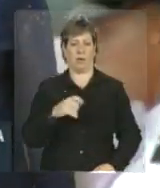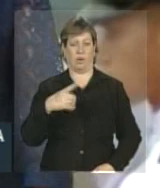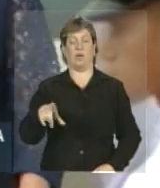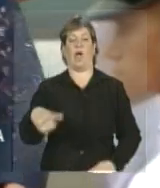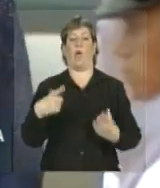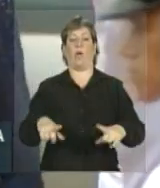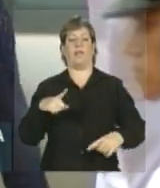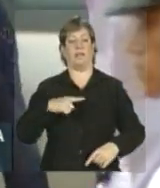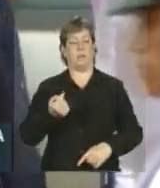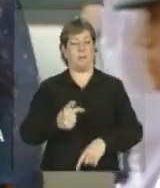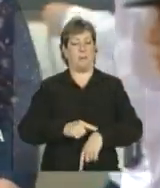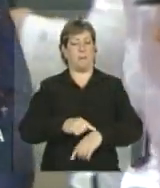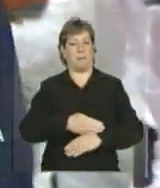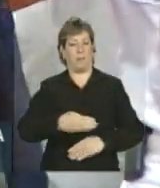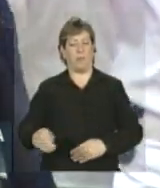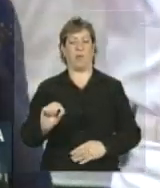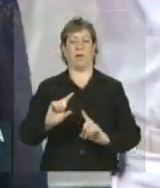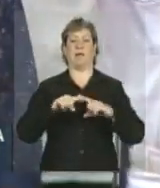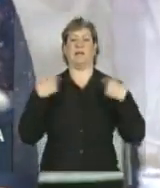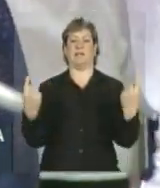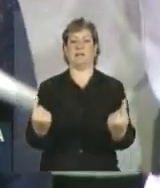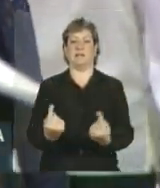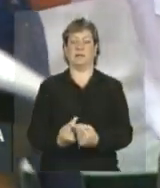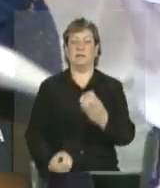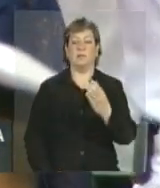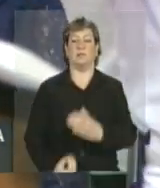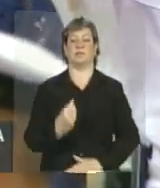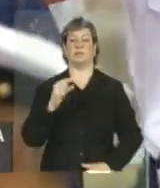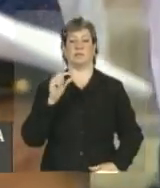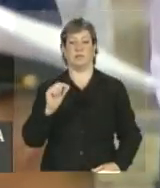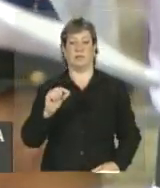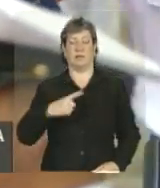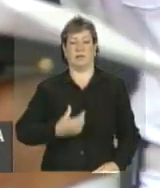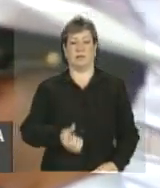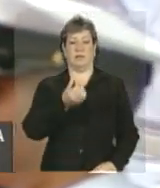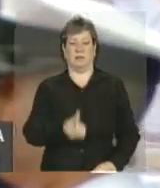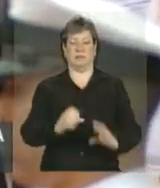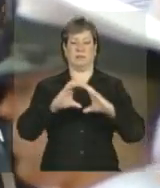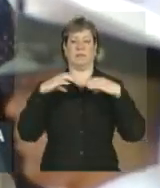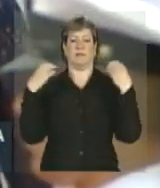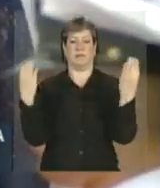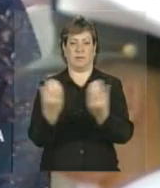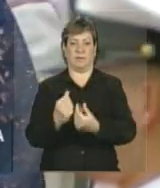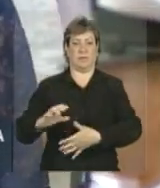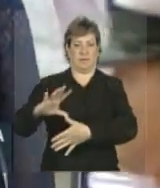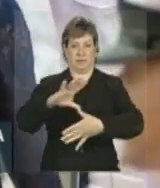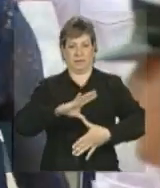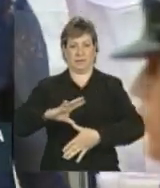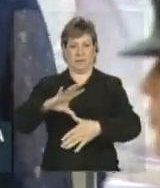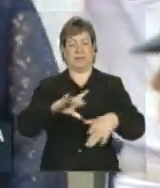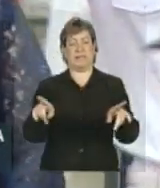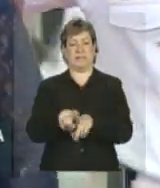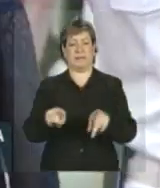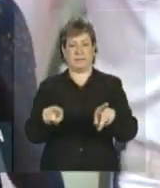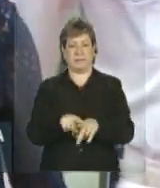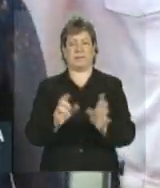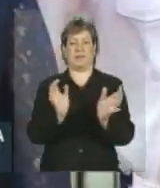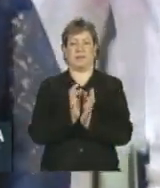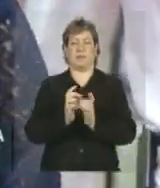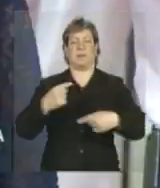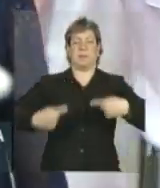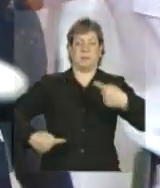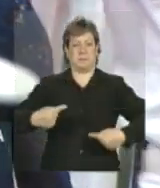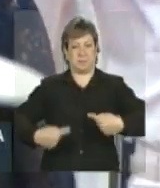acontece daqui a pouco a cerimônia inaugural da sexta cúpula das Américas e também as sessões de